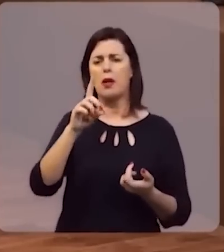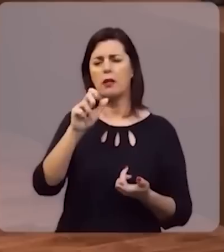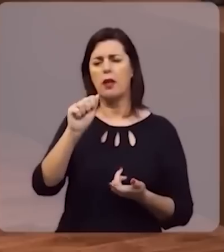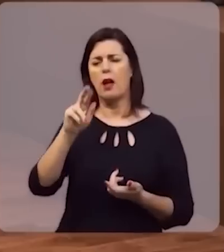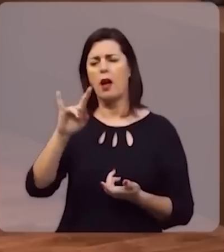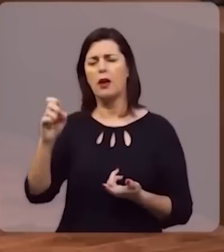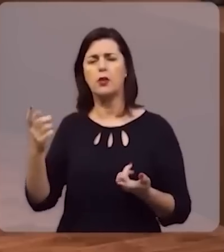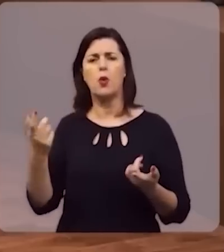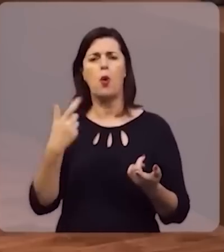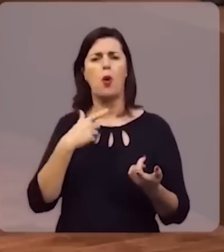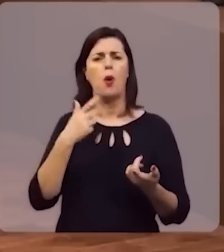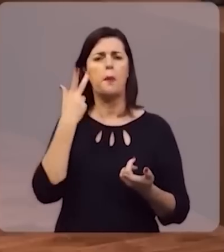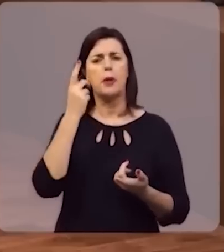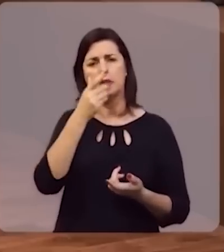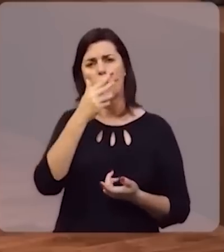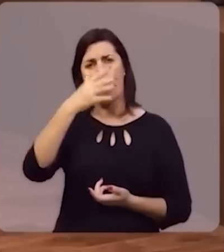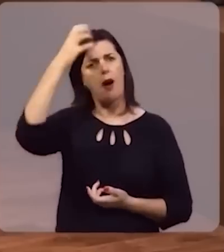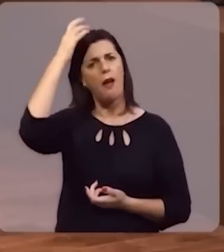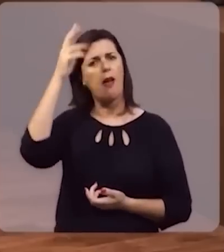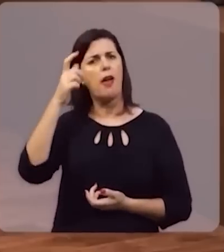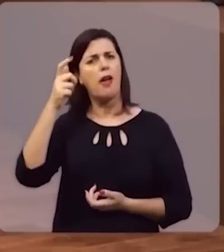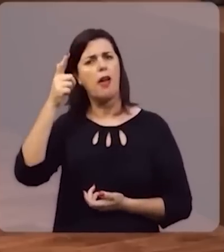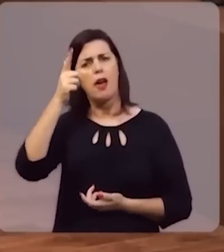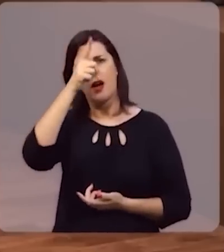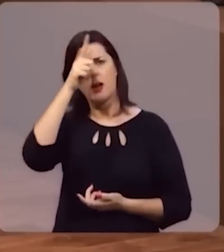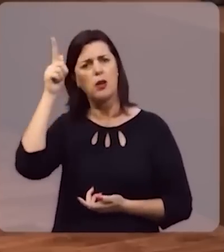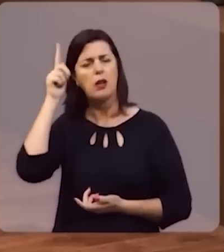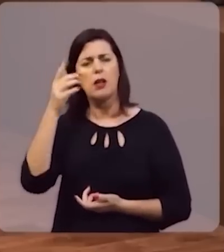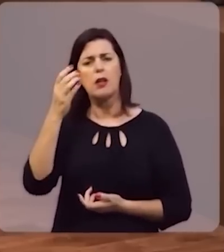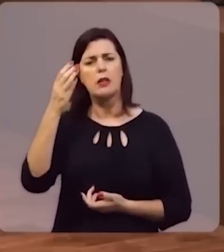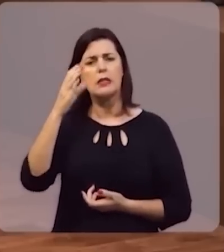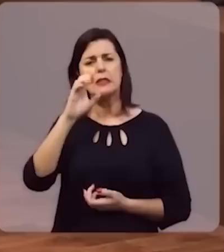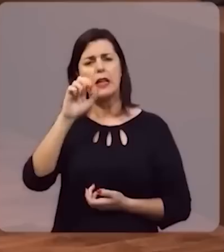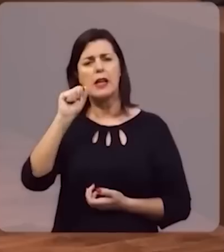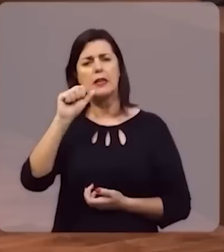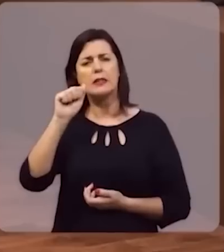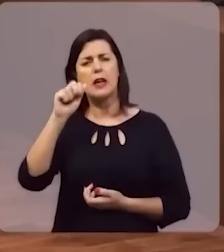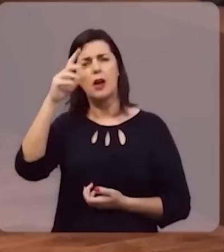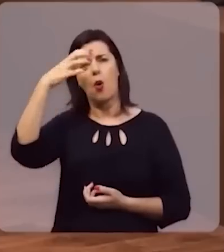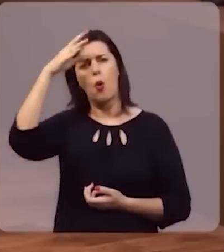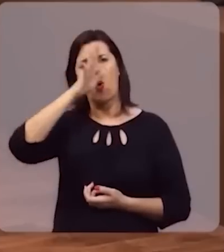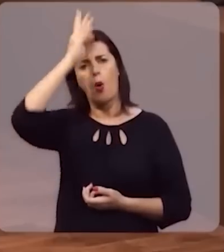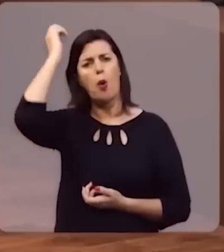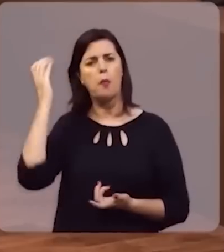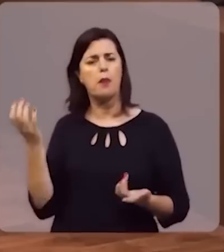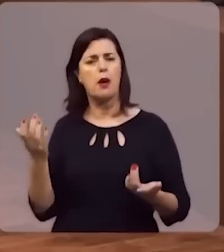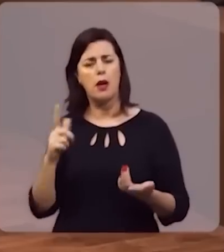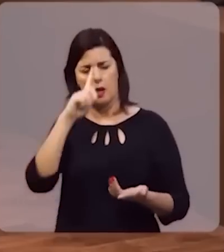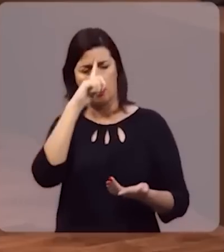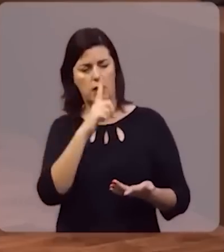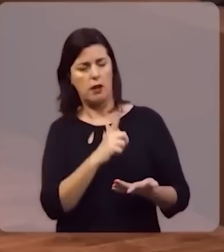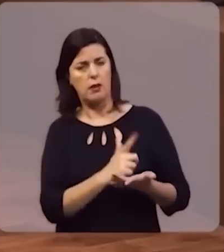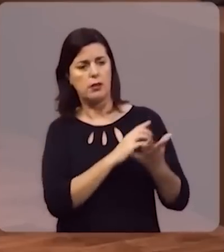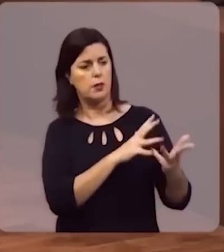Alexandre Magno, do Império Greco-Macedônio. Pense comigo nos Césares de Roma. Pense comigo nos grandes líderes mundiais,